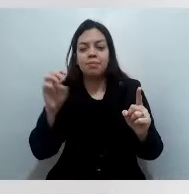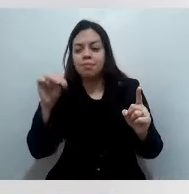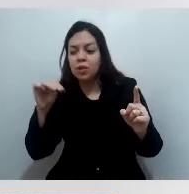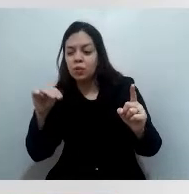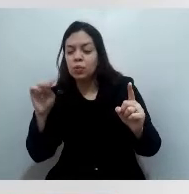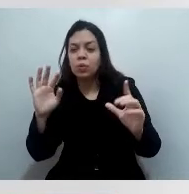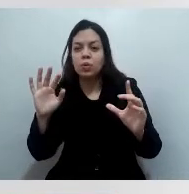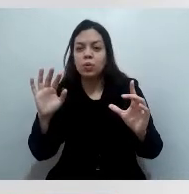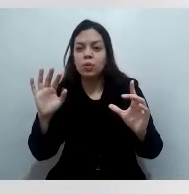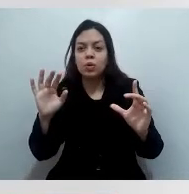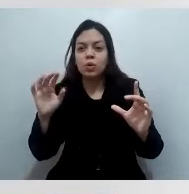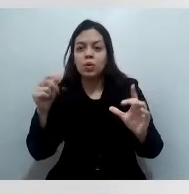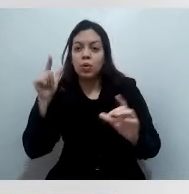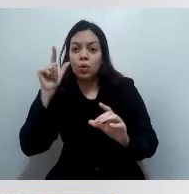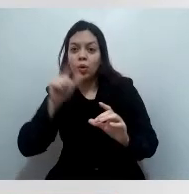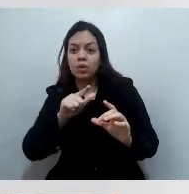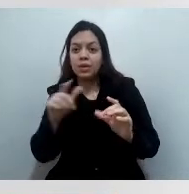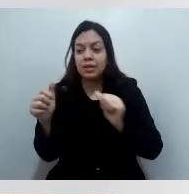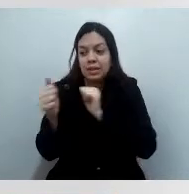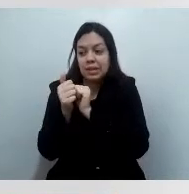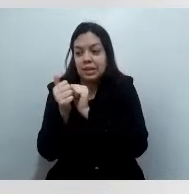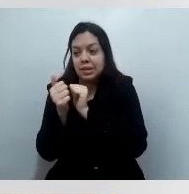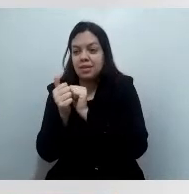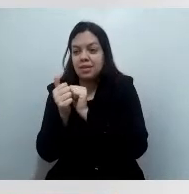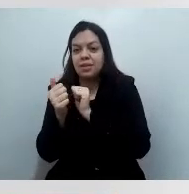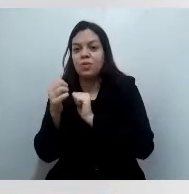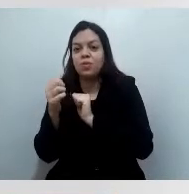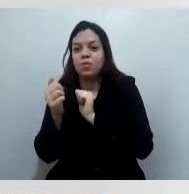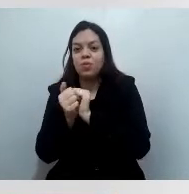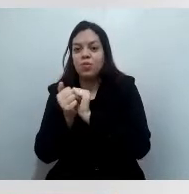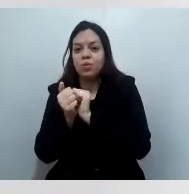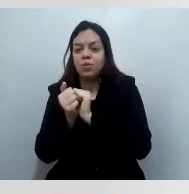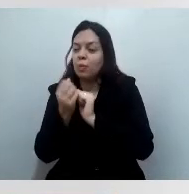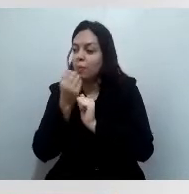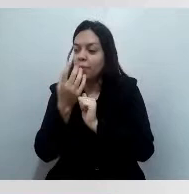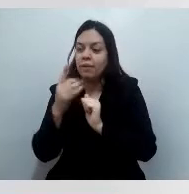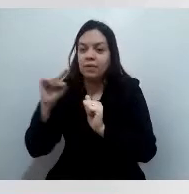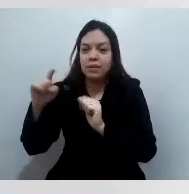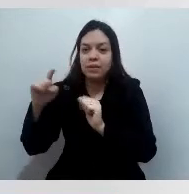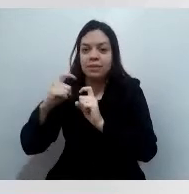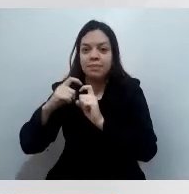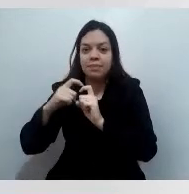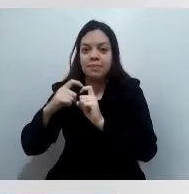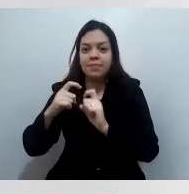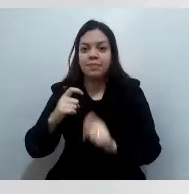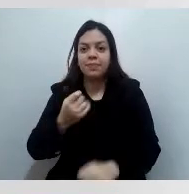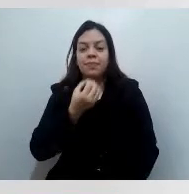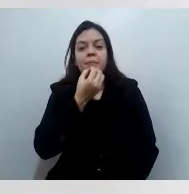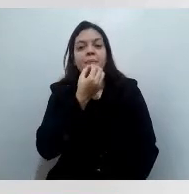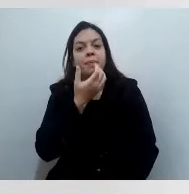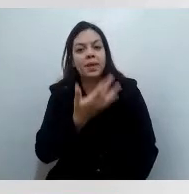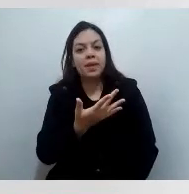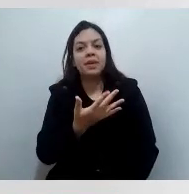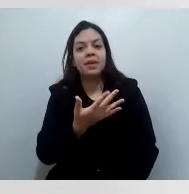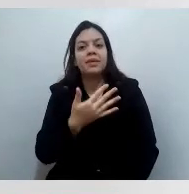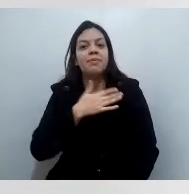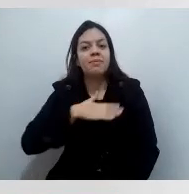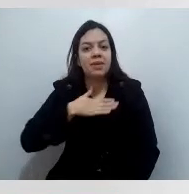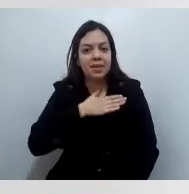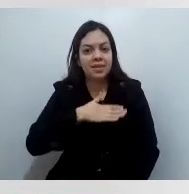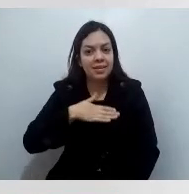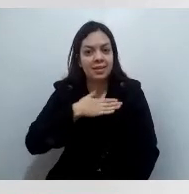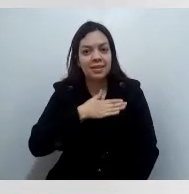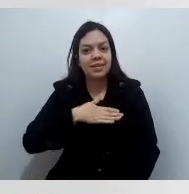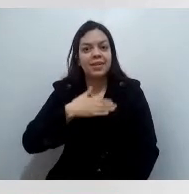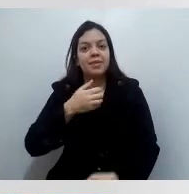aqui, não larga mais. Tudo bem com você, doutora? Tudo bem, Gilson, prazer lhe atender, prazer